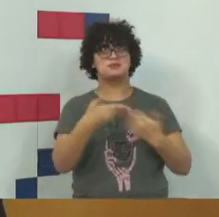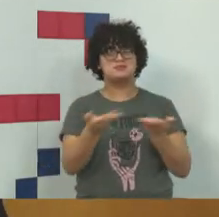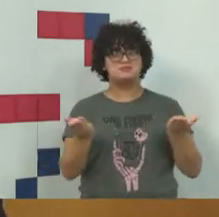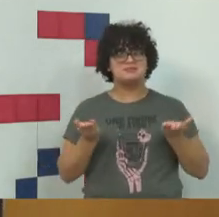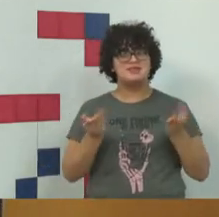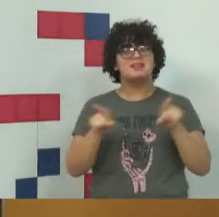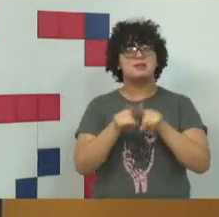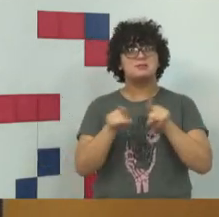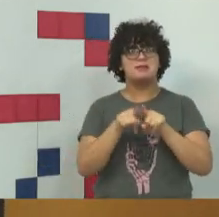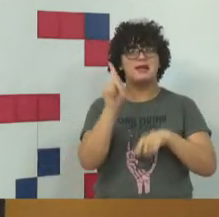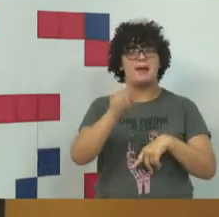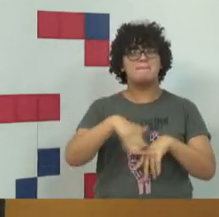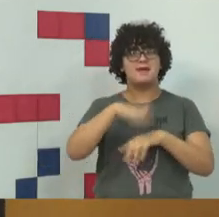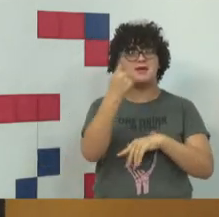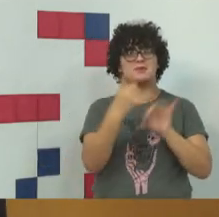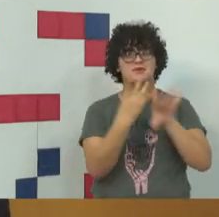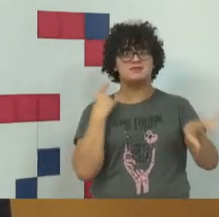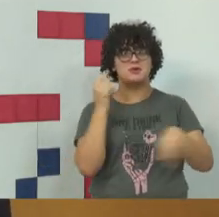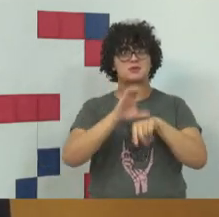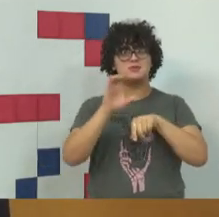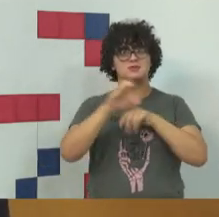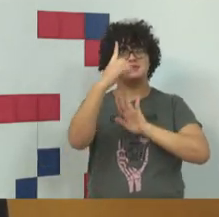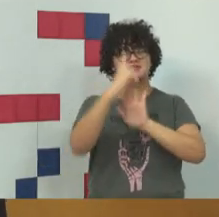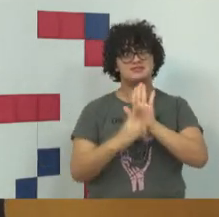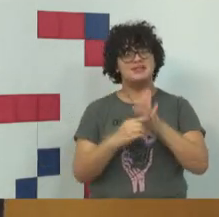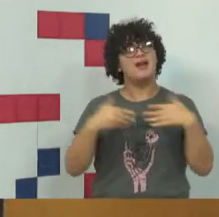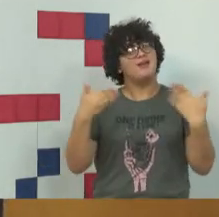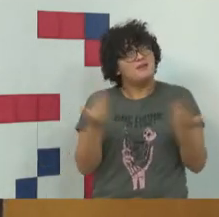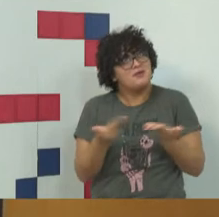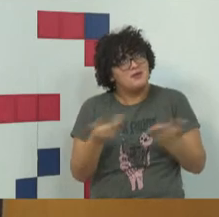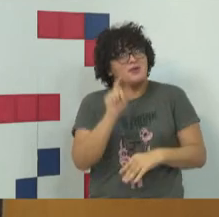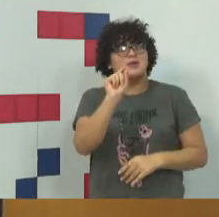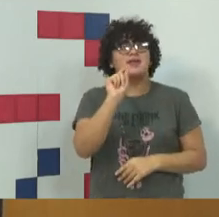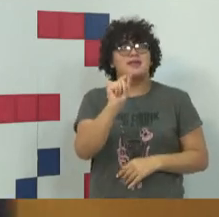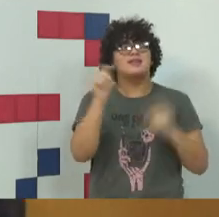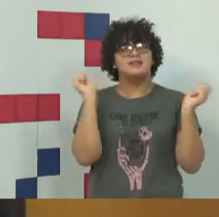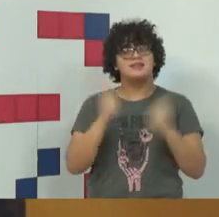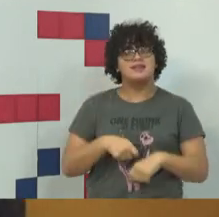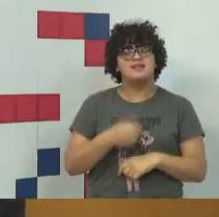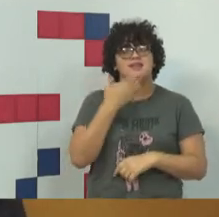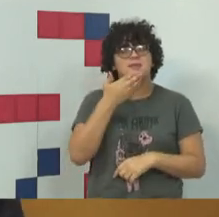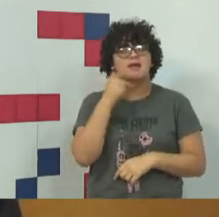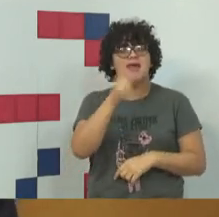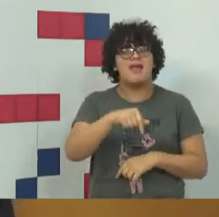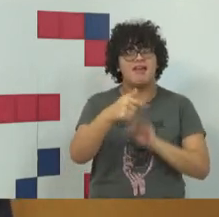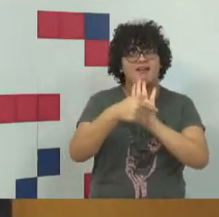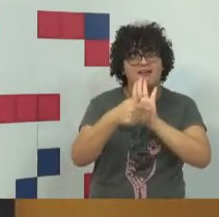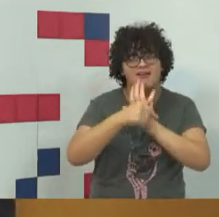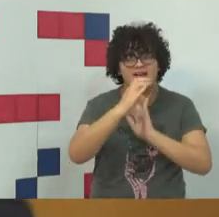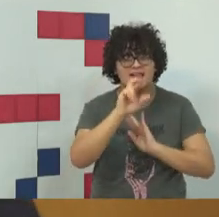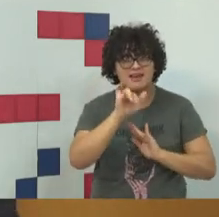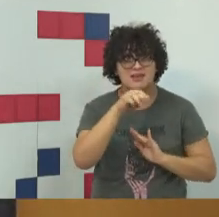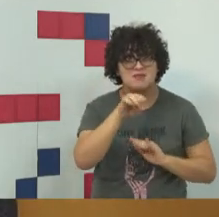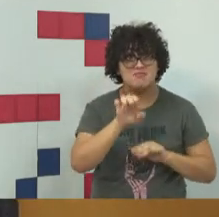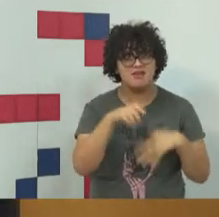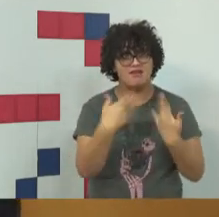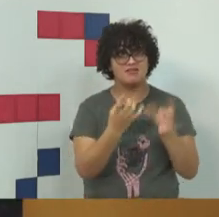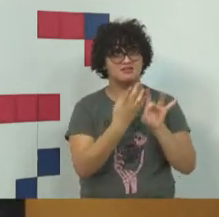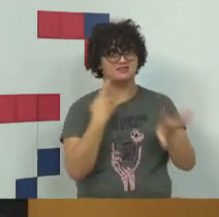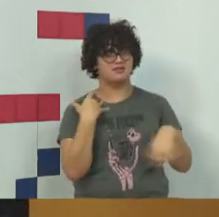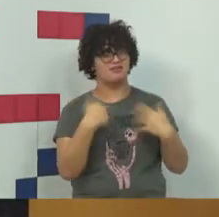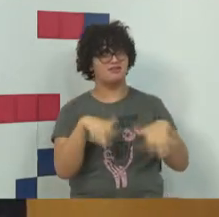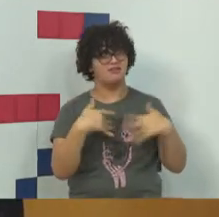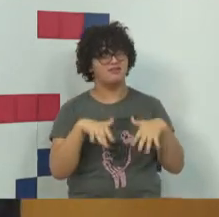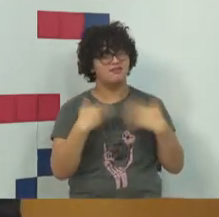a mais uma live do curso de Direito, e dessa vez, pra tratar de crimes digitais. De antemão,